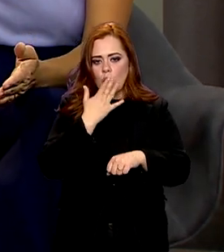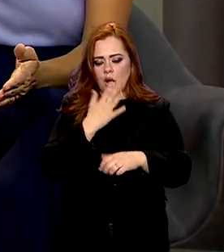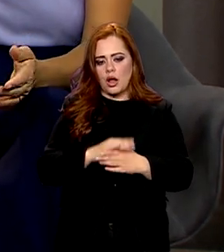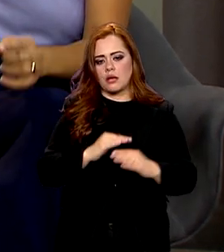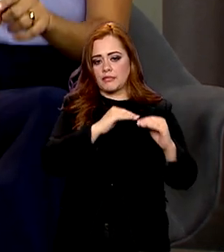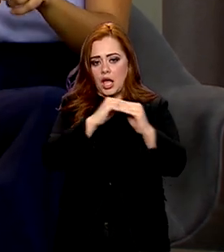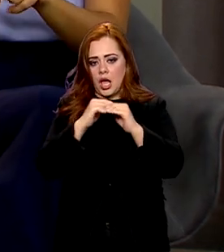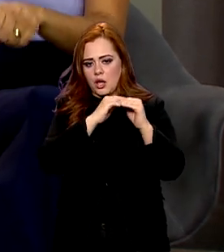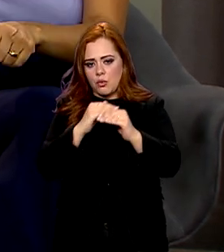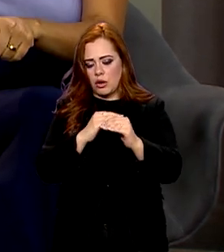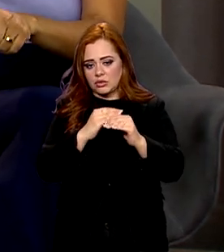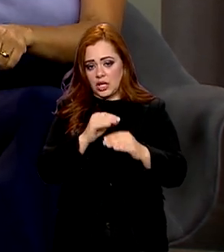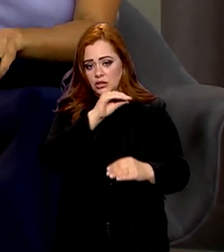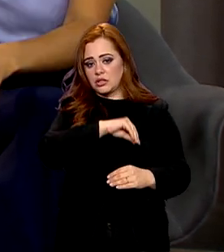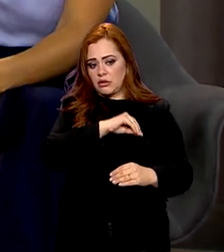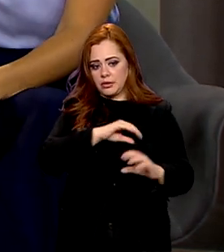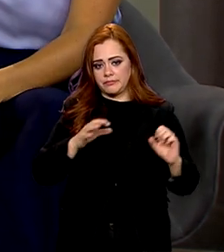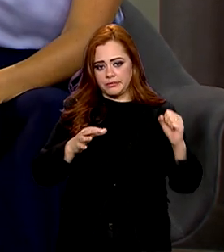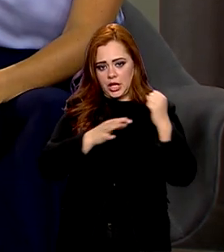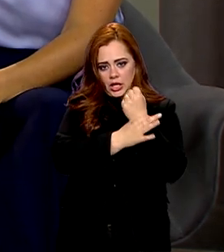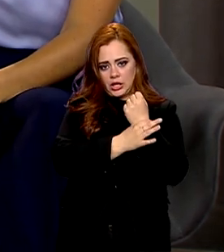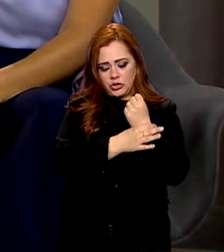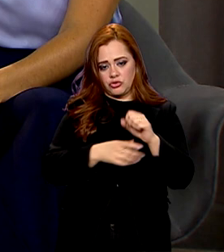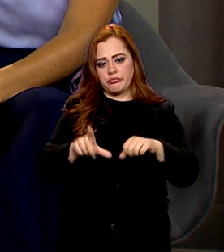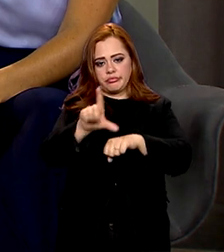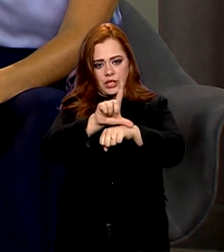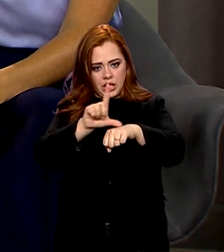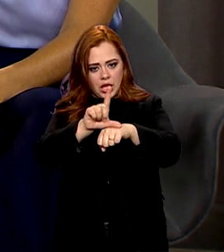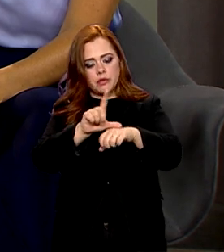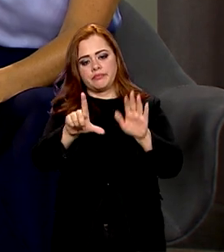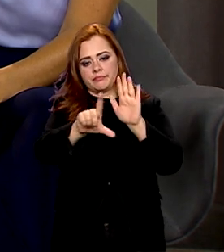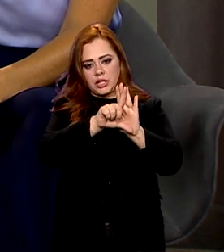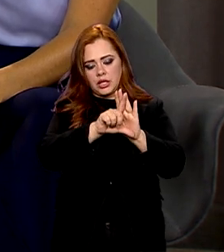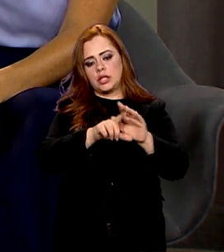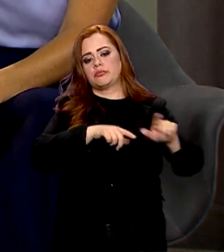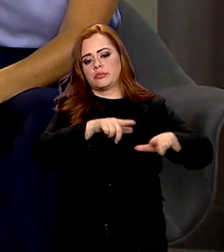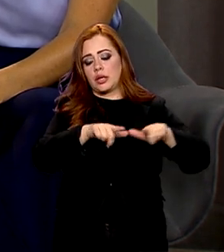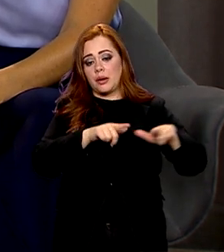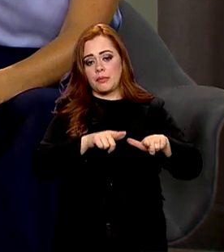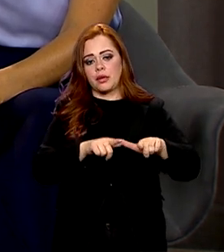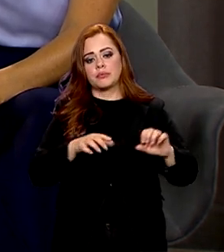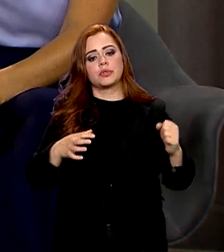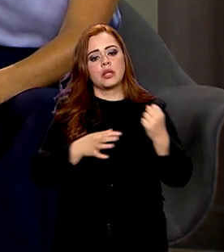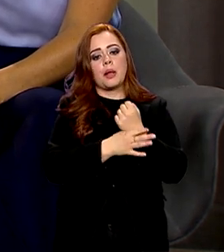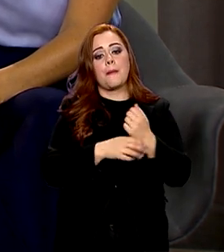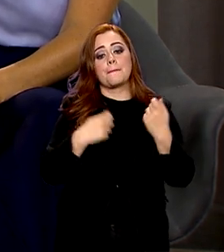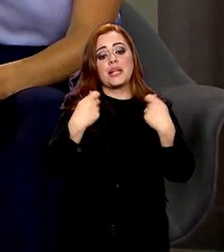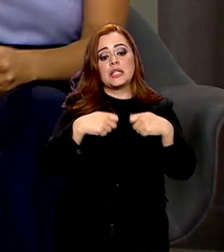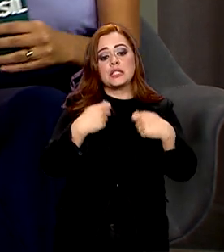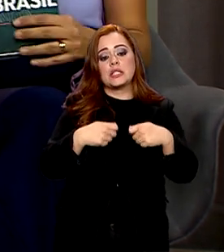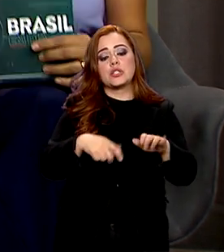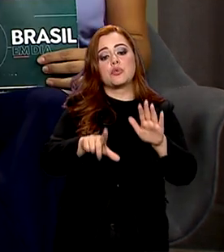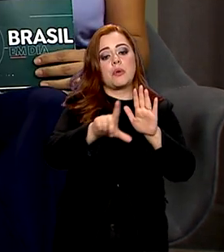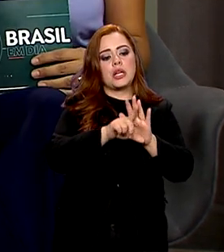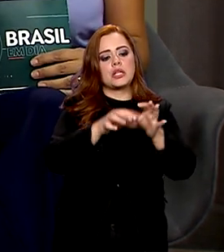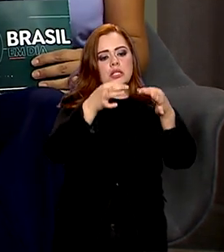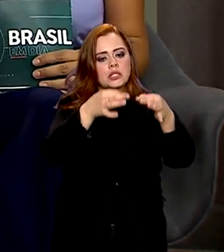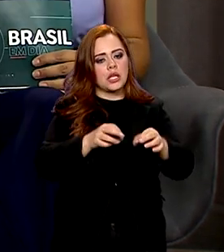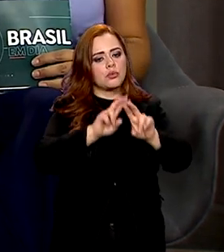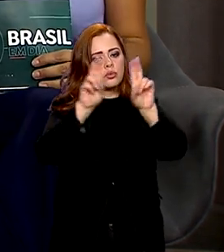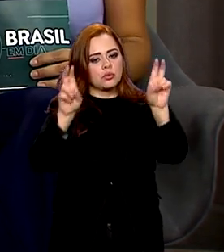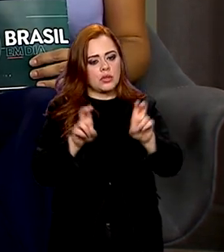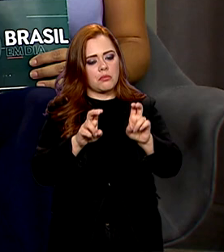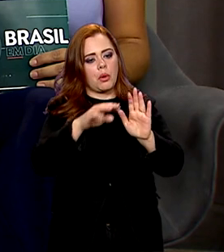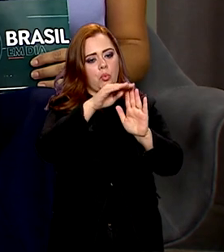de salários estar garantida na consolidação das leis trabalhistas, a CLT, foi preciso uma lei exclusiva sobre o assunto, com